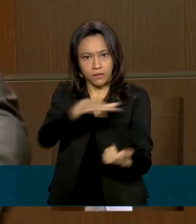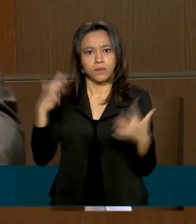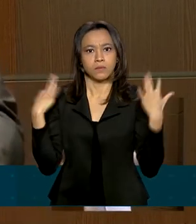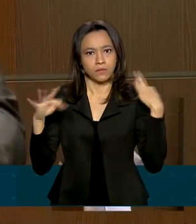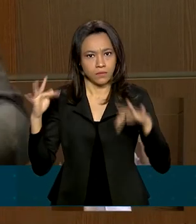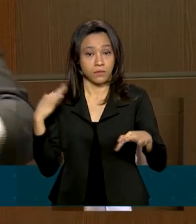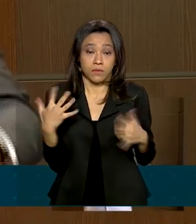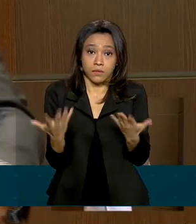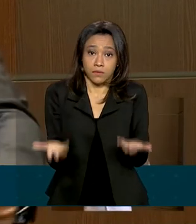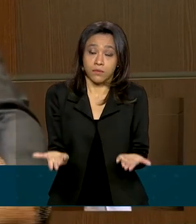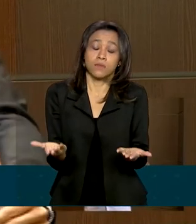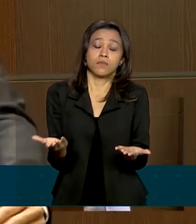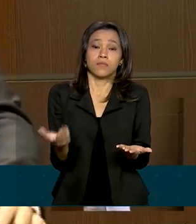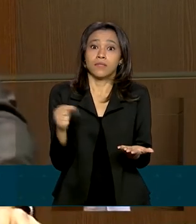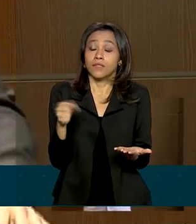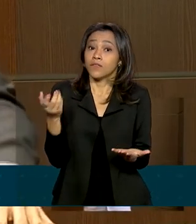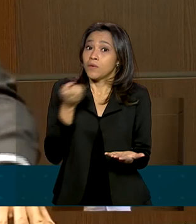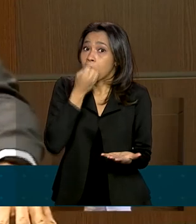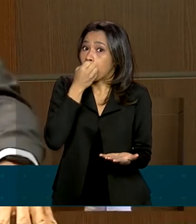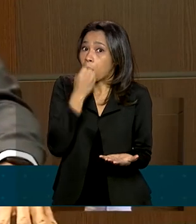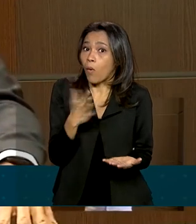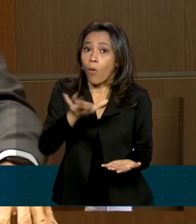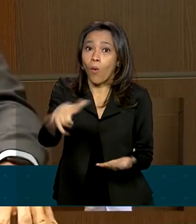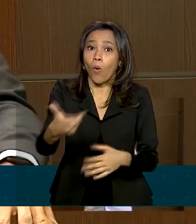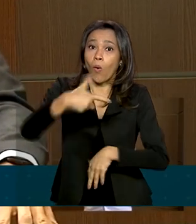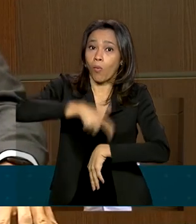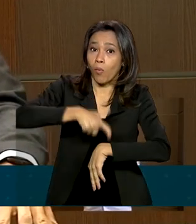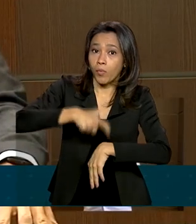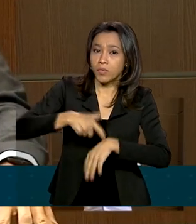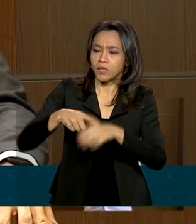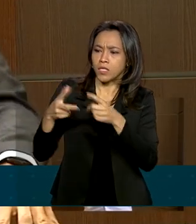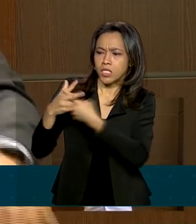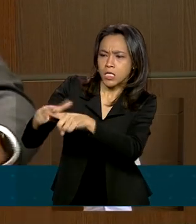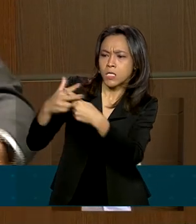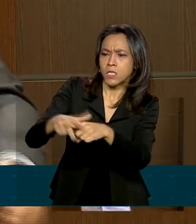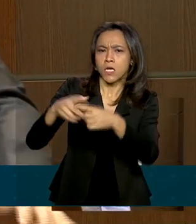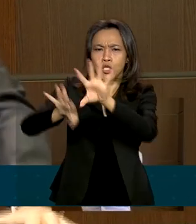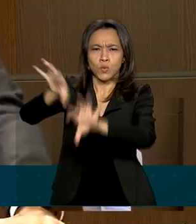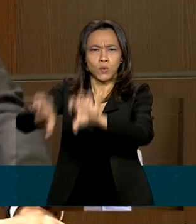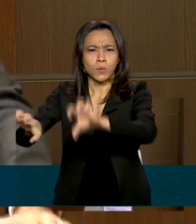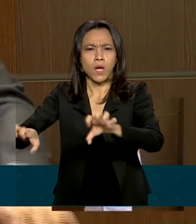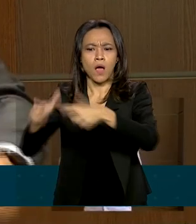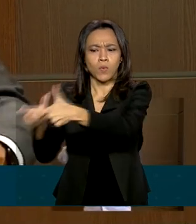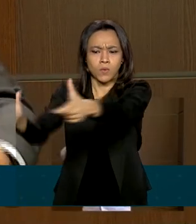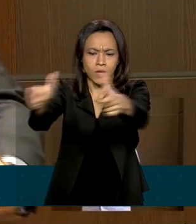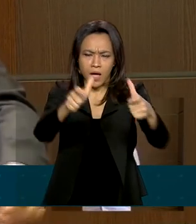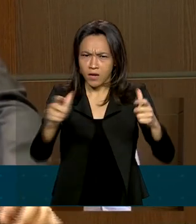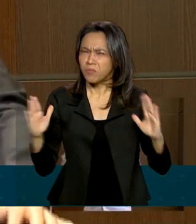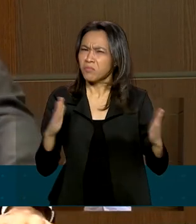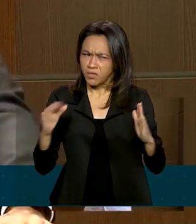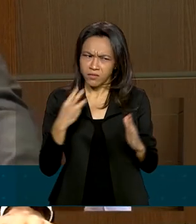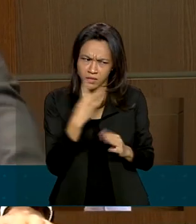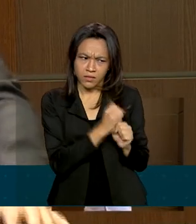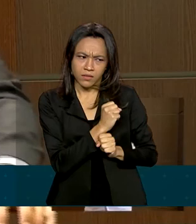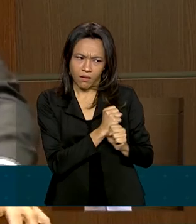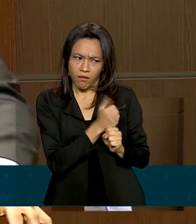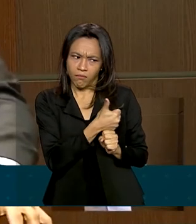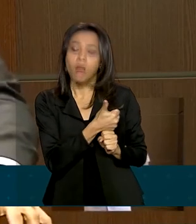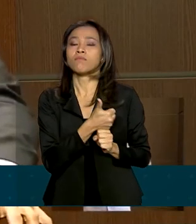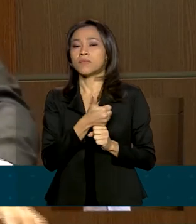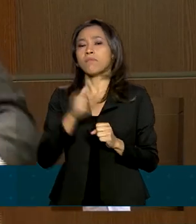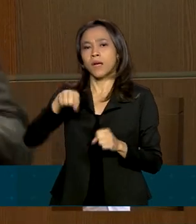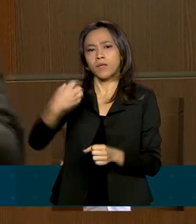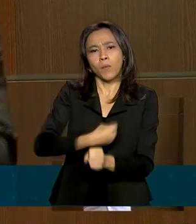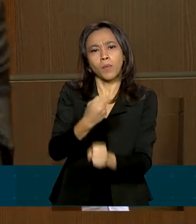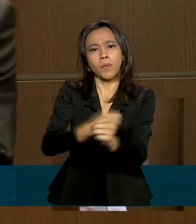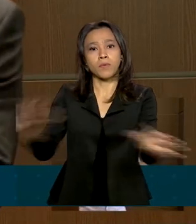Então, isso vem, num bom momento, essa estruturação dos parques, um prazo máximo de até três anos, não é isso, ministro Ricardo Sá? Para que essas